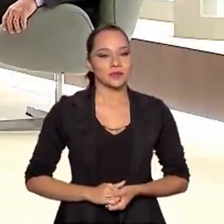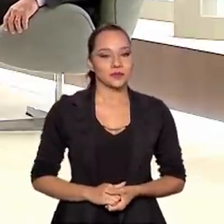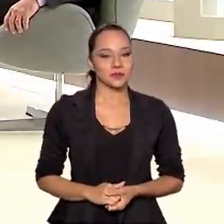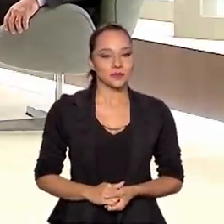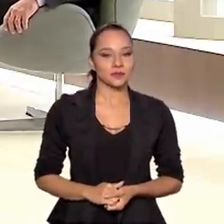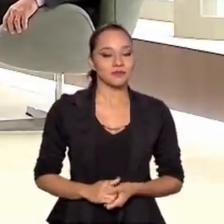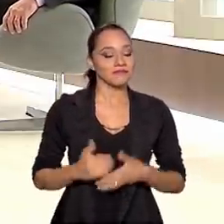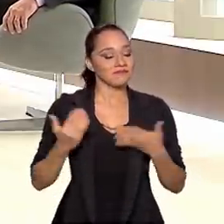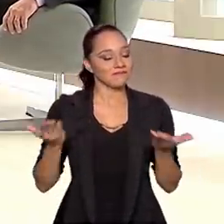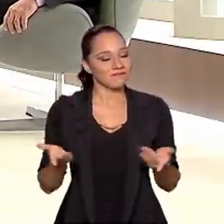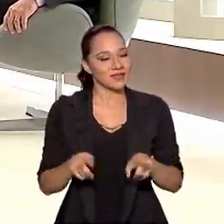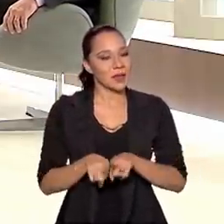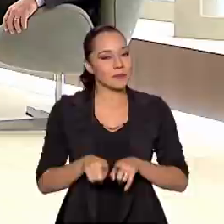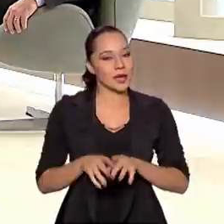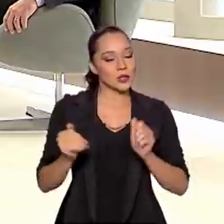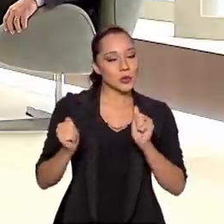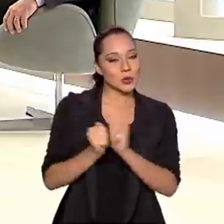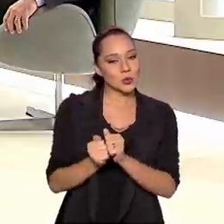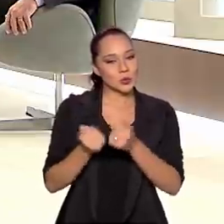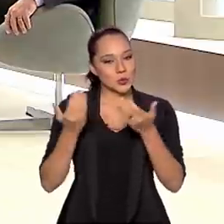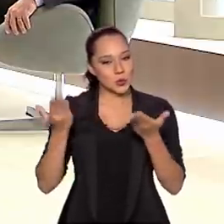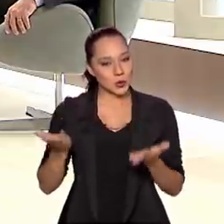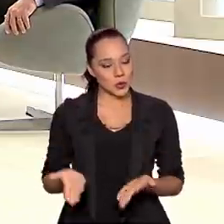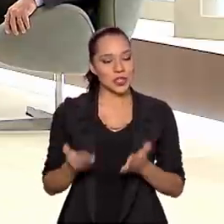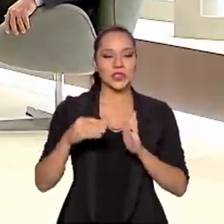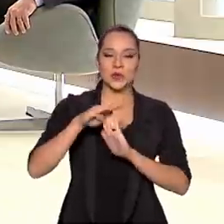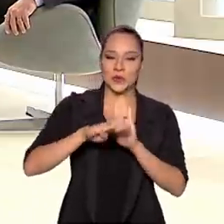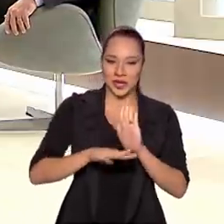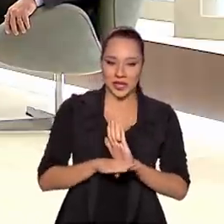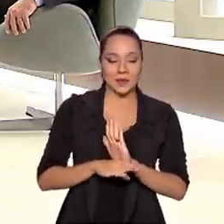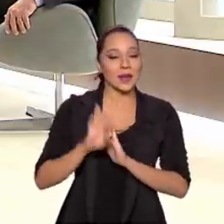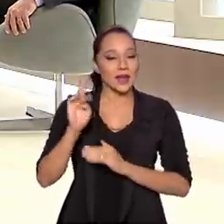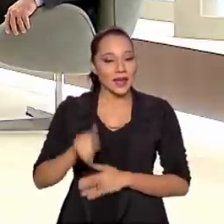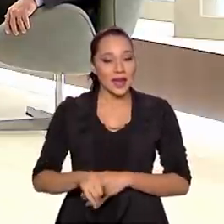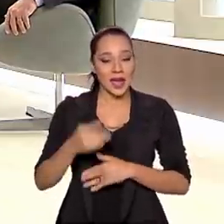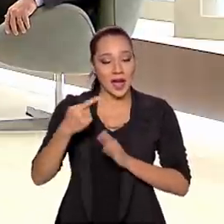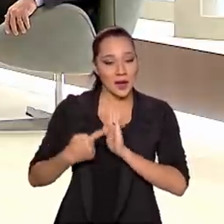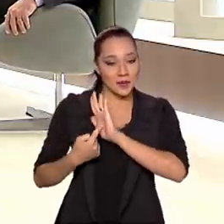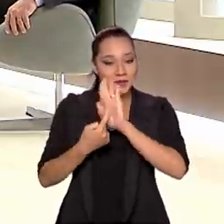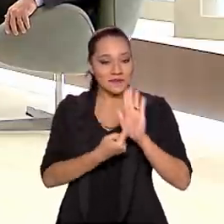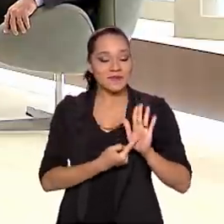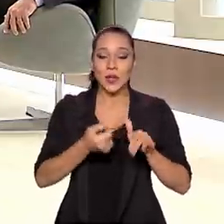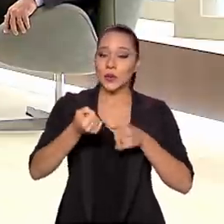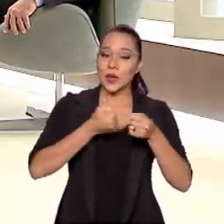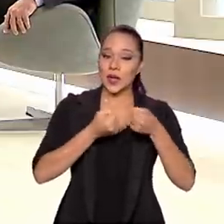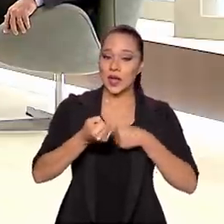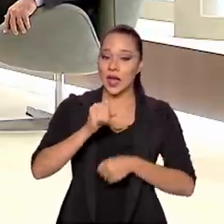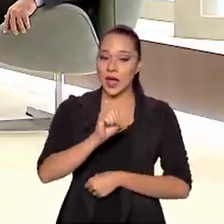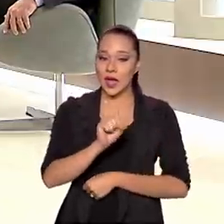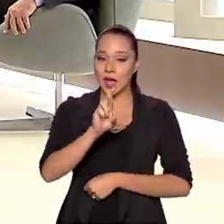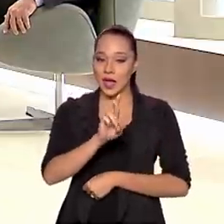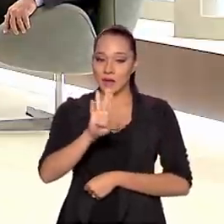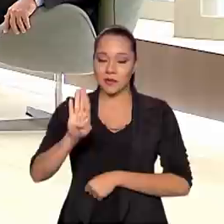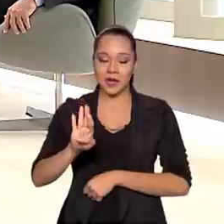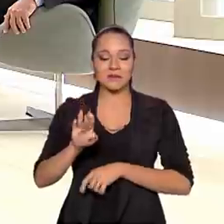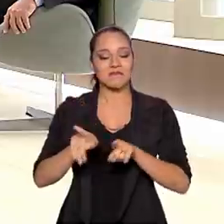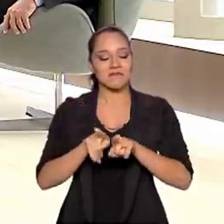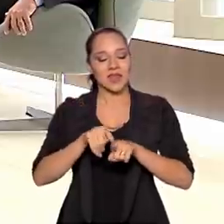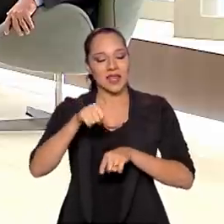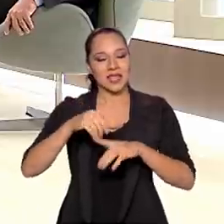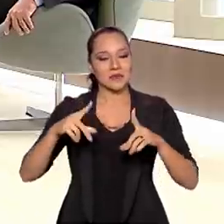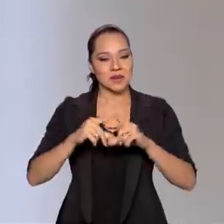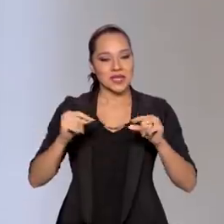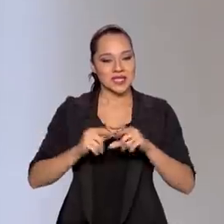E quem também está conosco nesse Brasil em Pauta é a apresentadora do repórter Brasil e jornalista aqui de